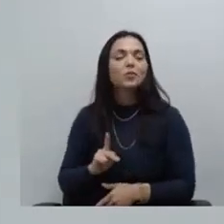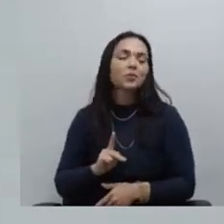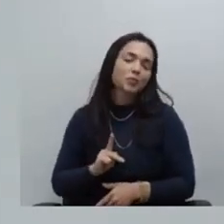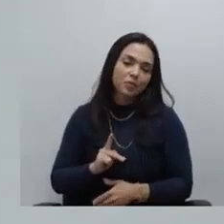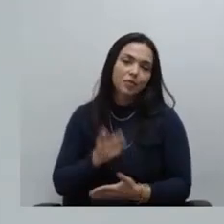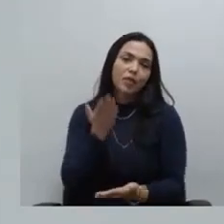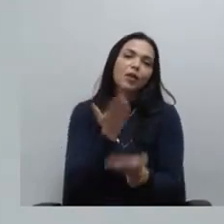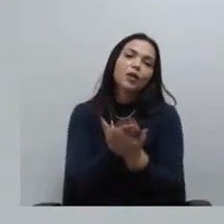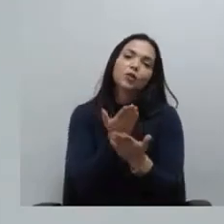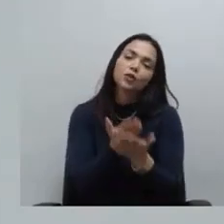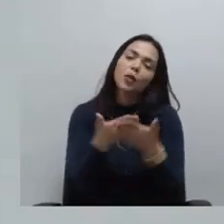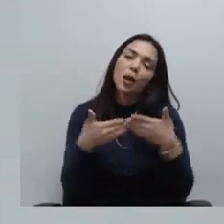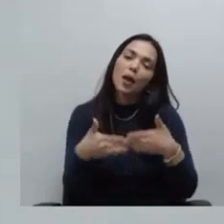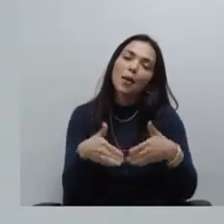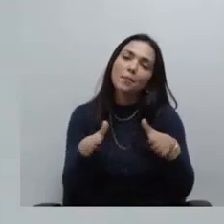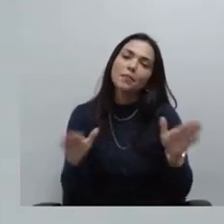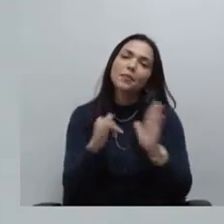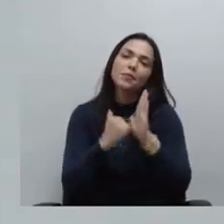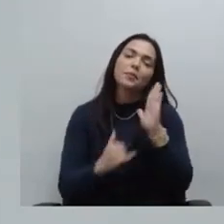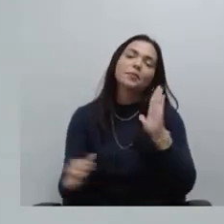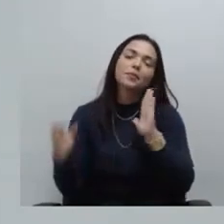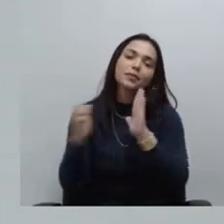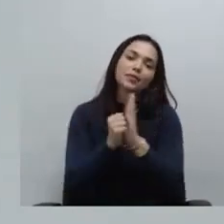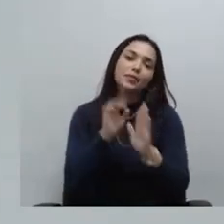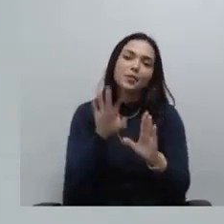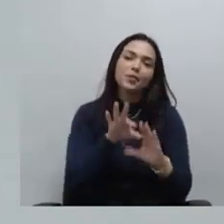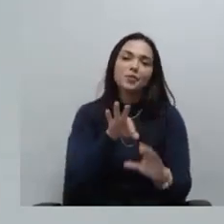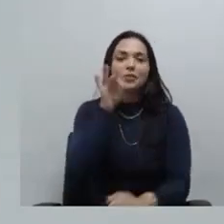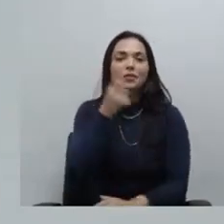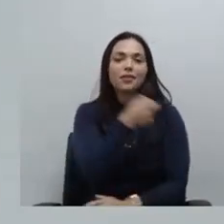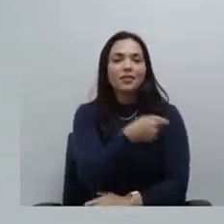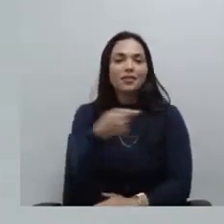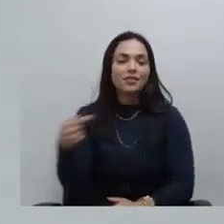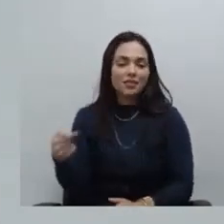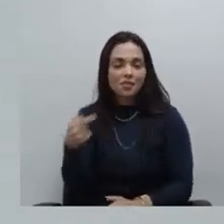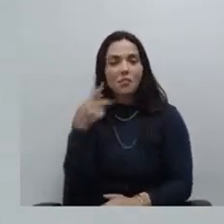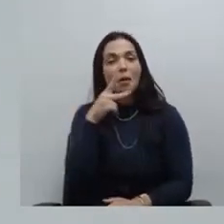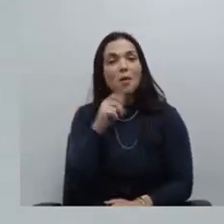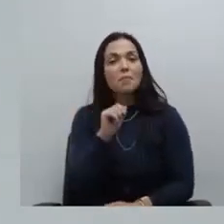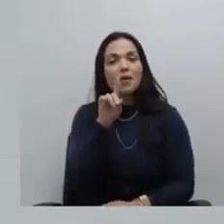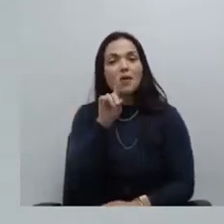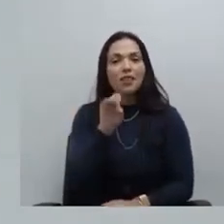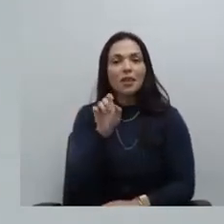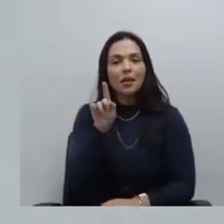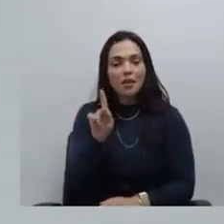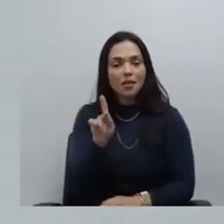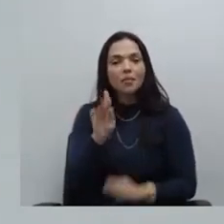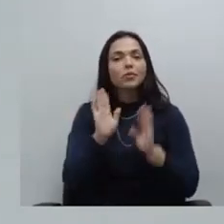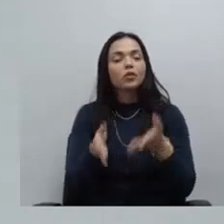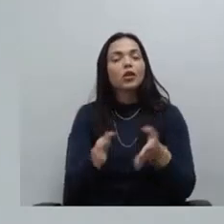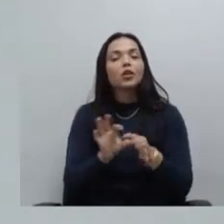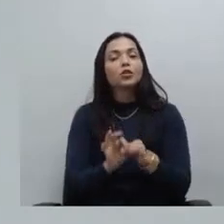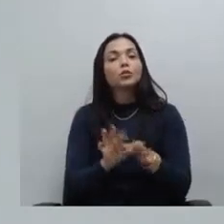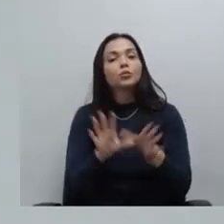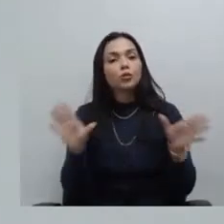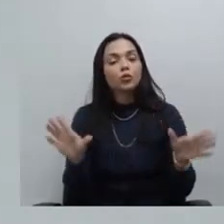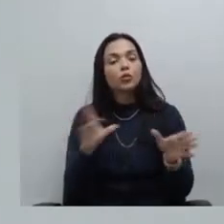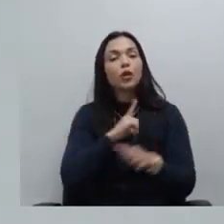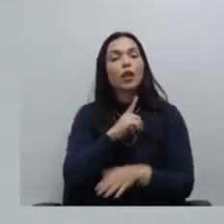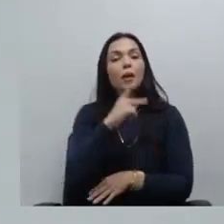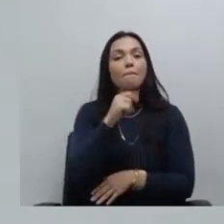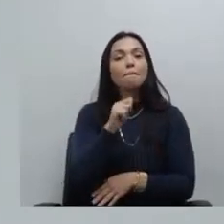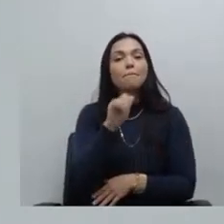abriu inscrições fez o sorteio essa semana a PADEP ontem disponibilizou pacote também para associados e